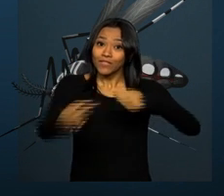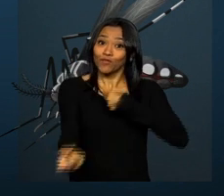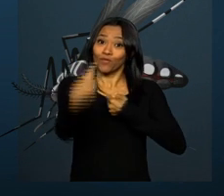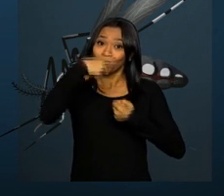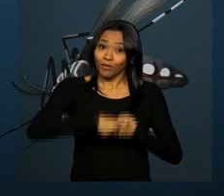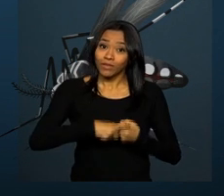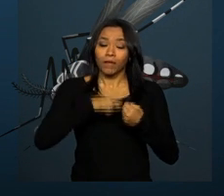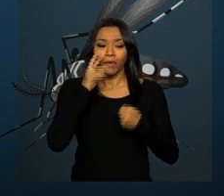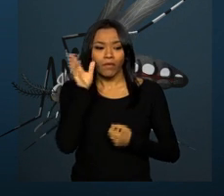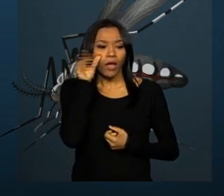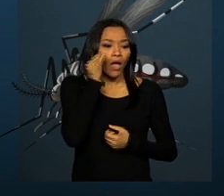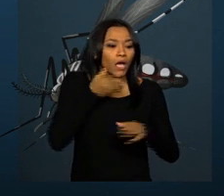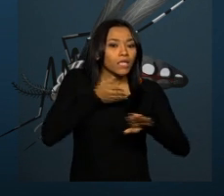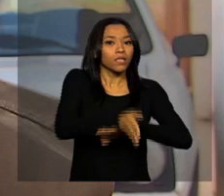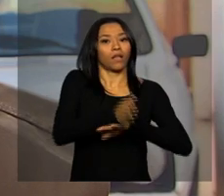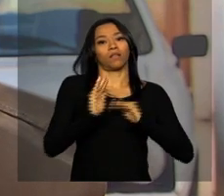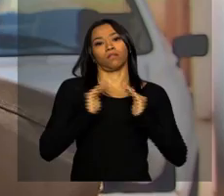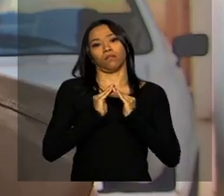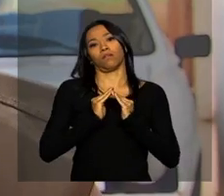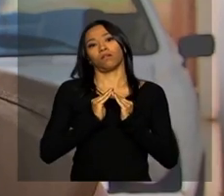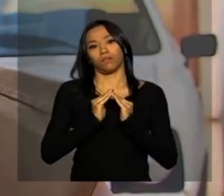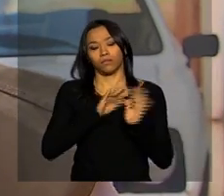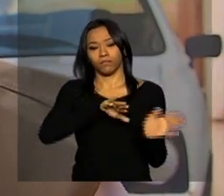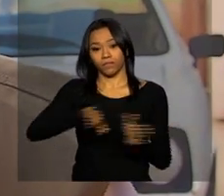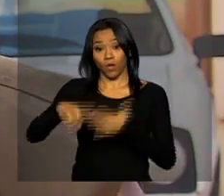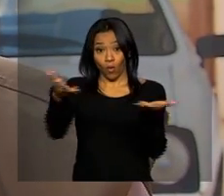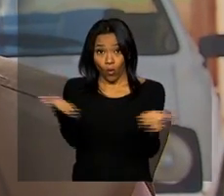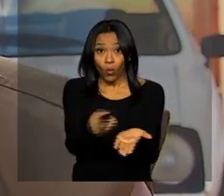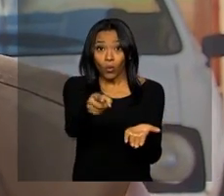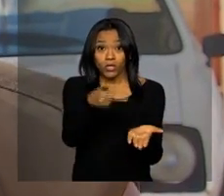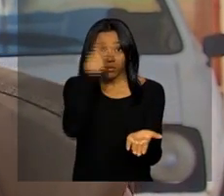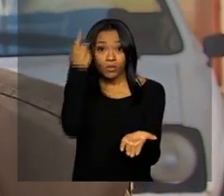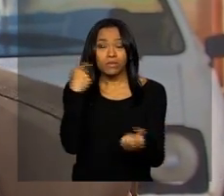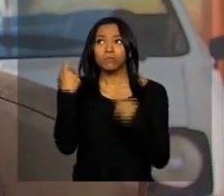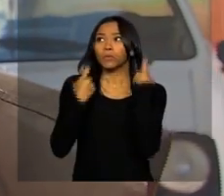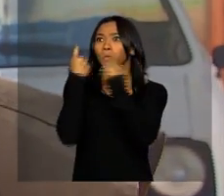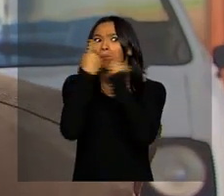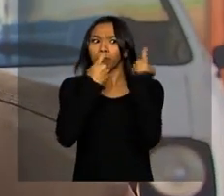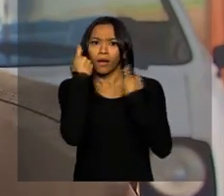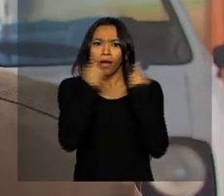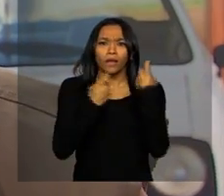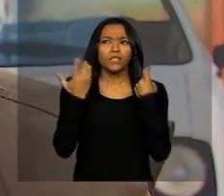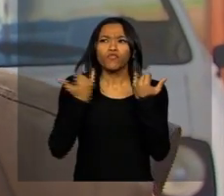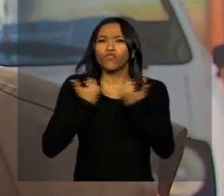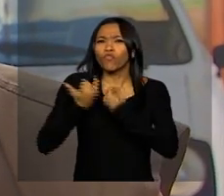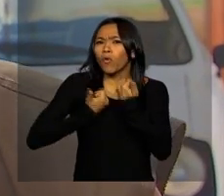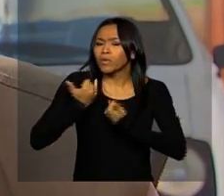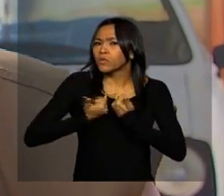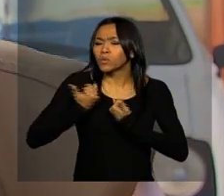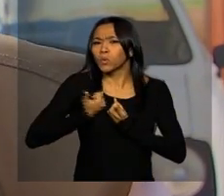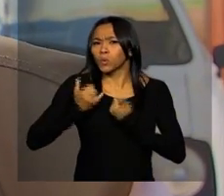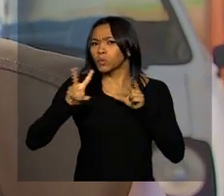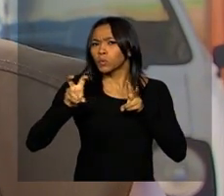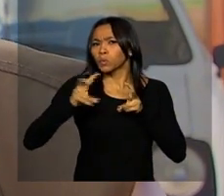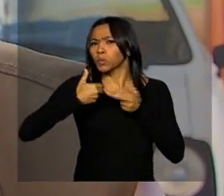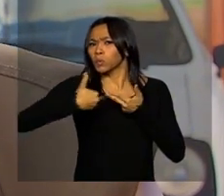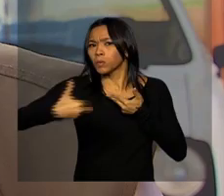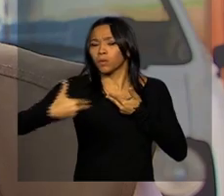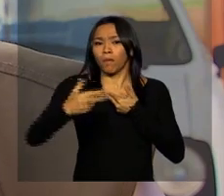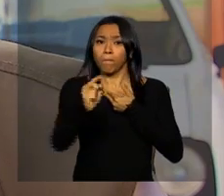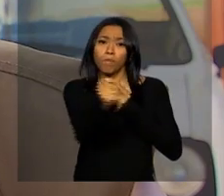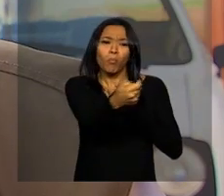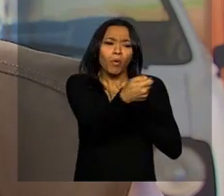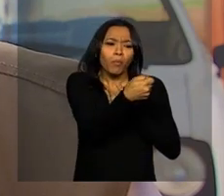local para ter acesso ao interior. Hoje as pessoas estão muito preocupadas em obter mais informações, então muito poucas